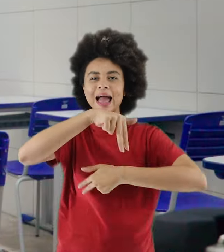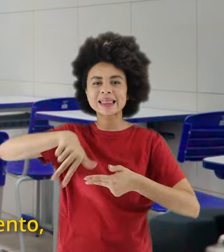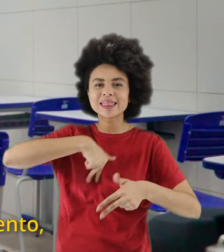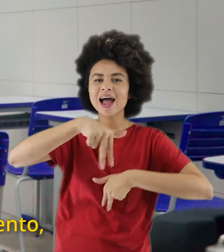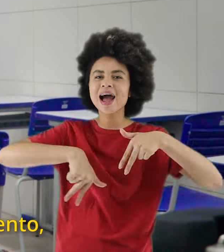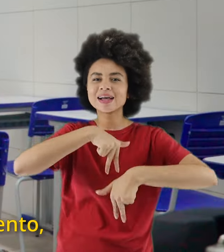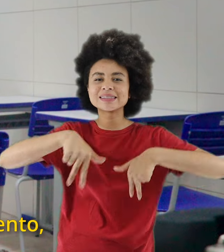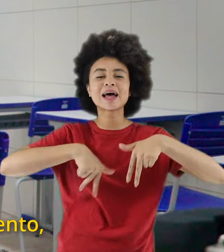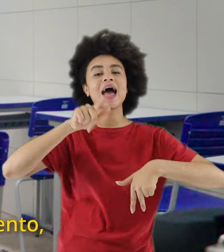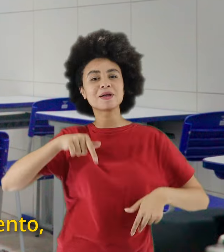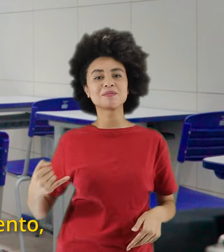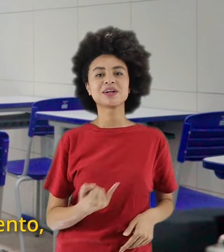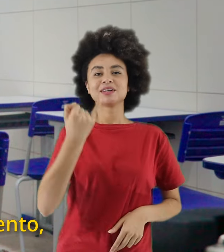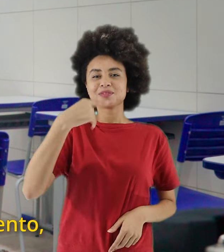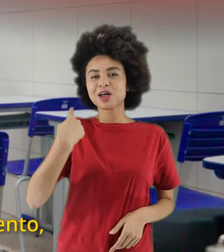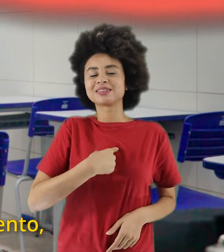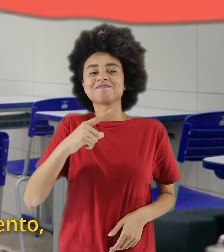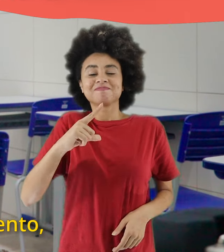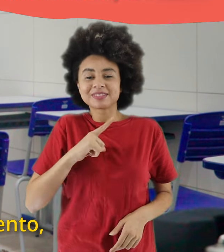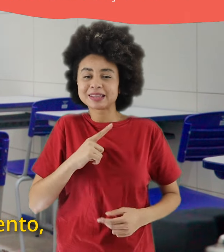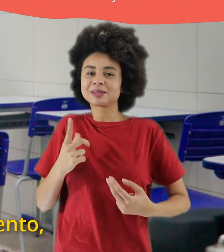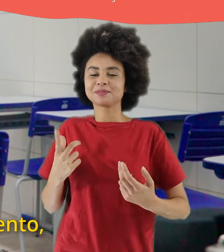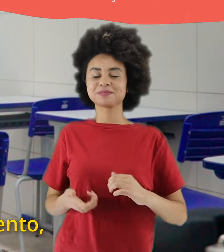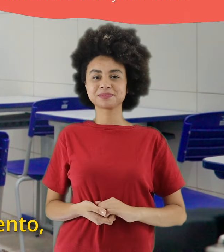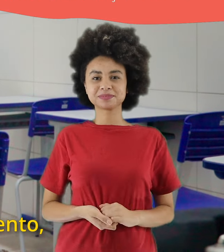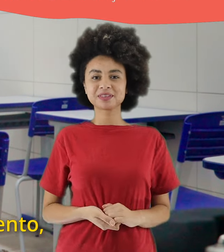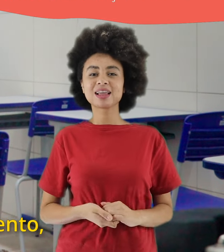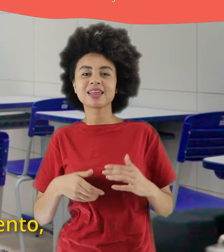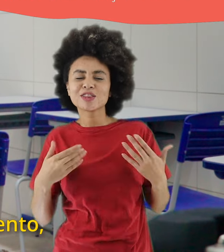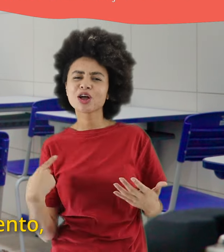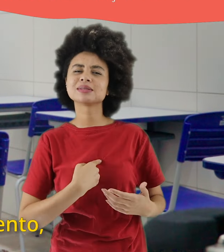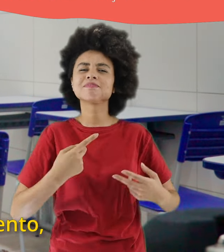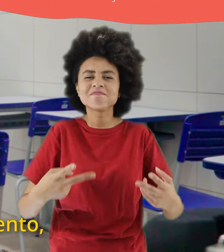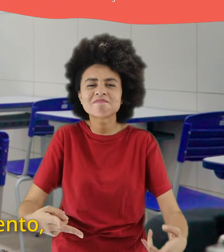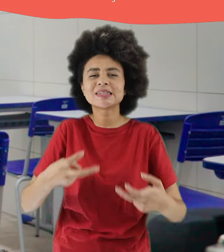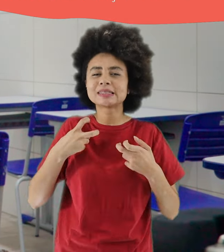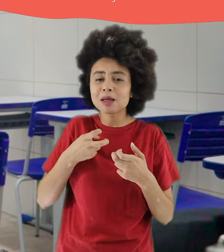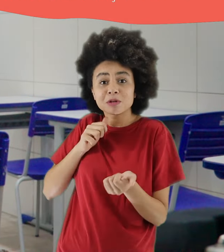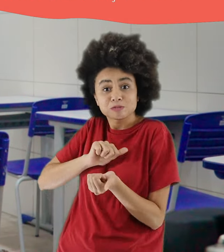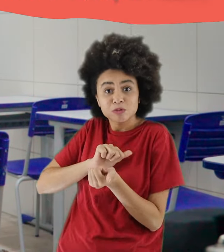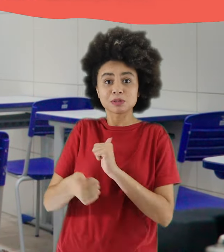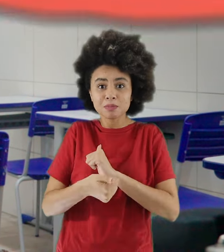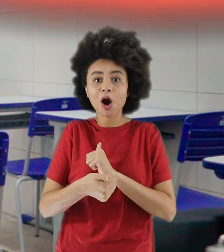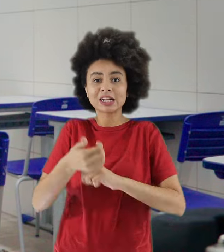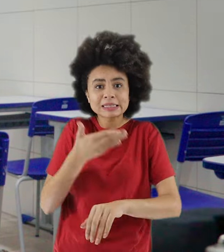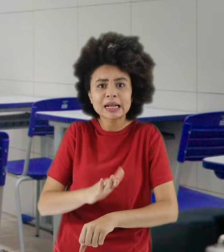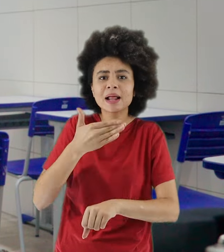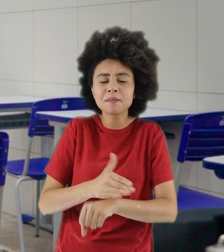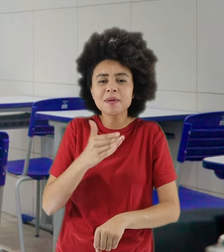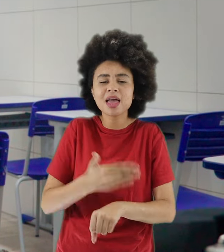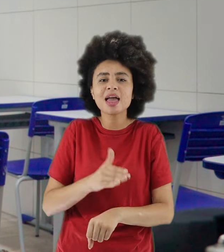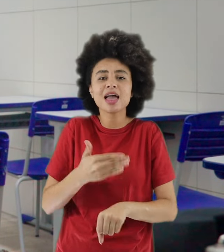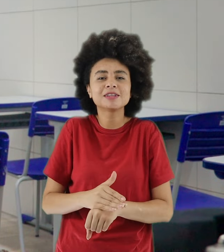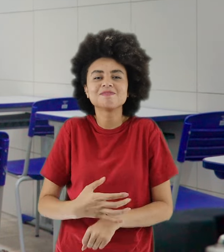senhora. E esse esporte, o esporte, a gente percebe através do treinamento, que, além de tudo,